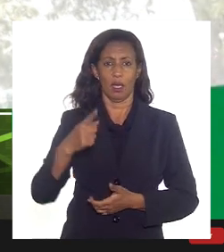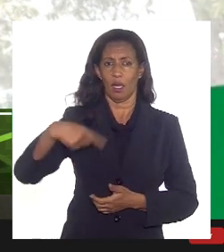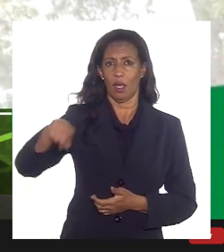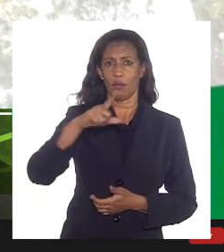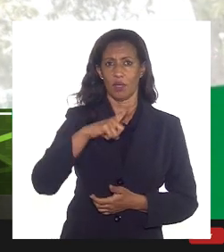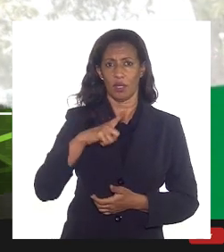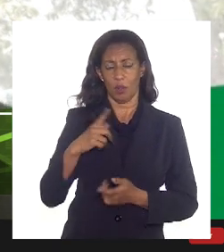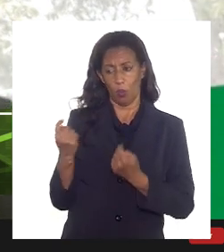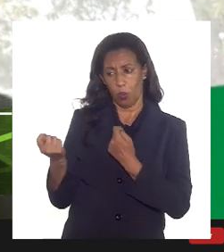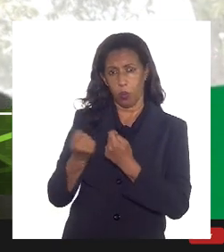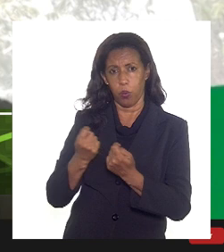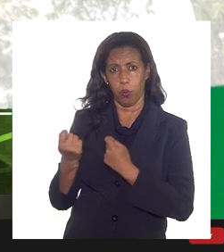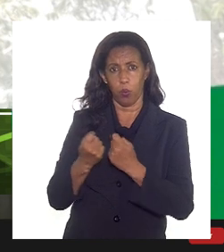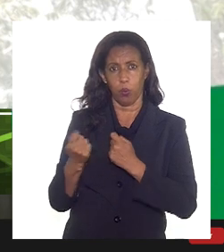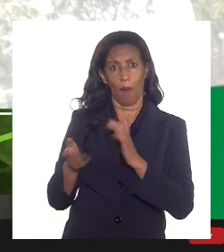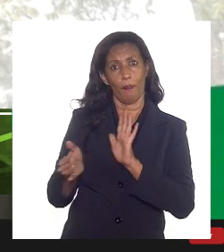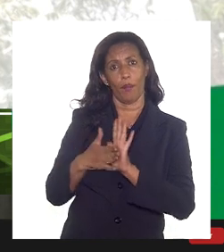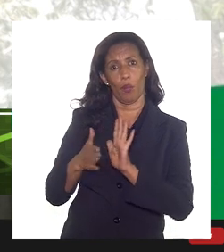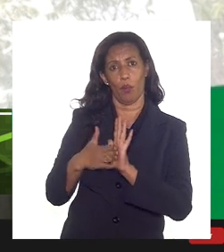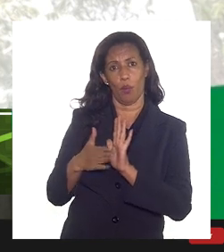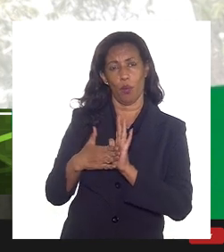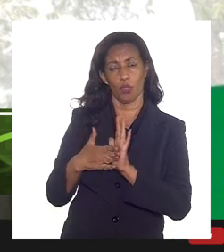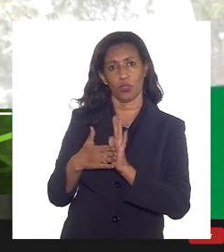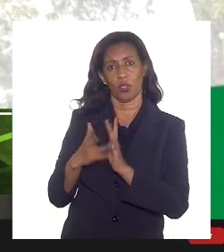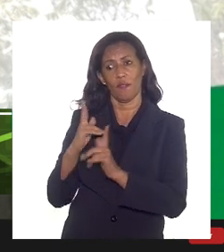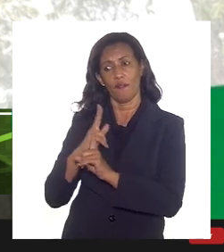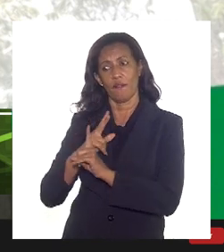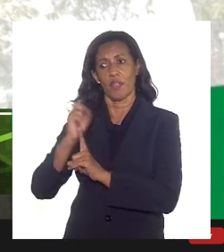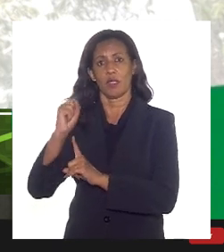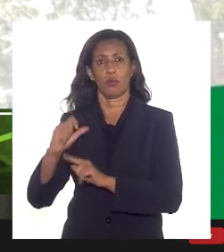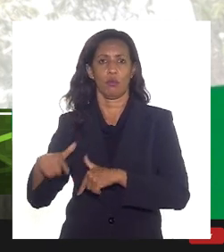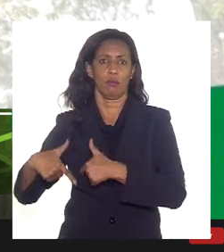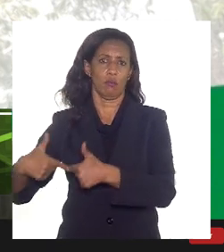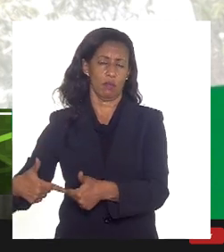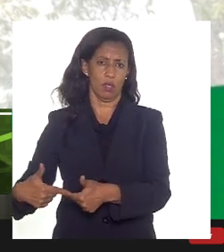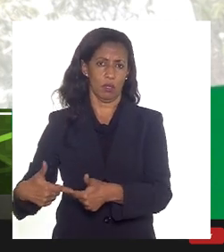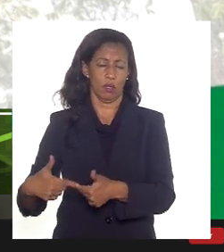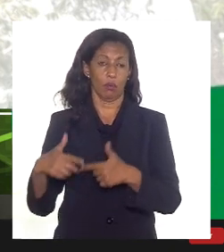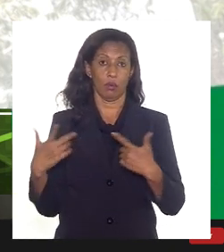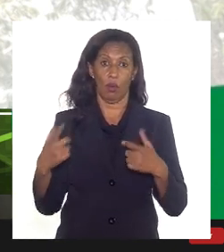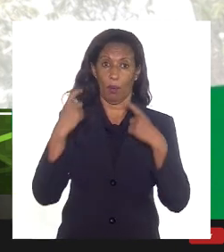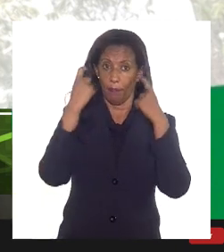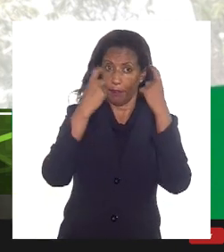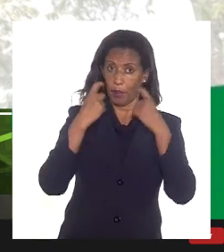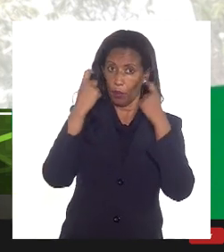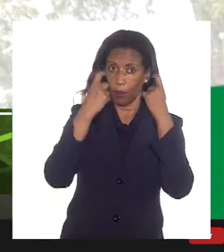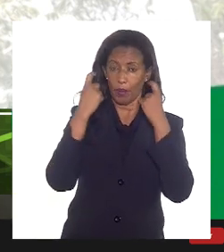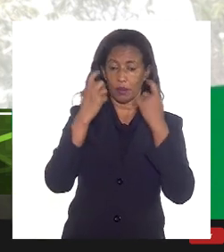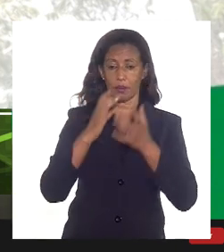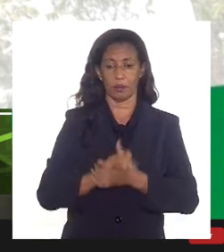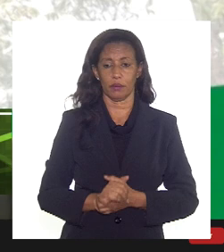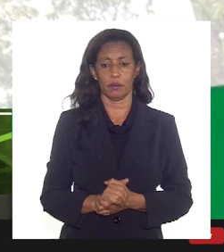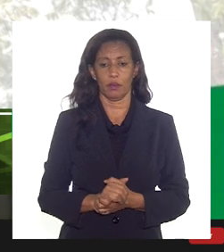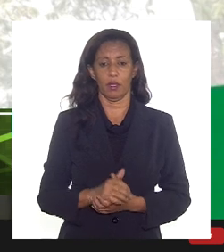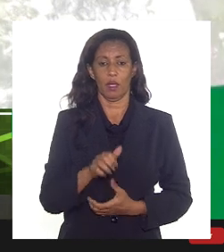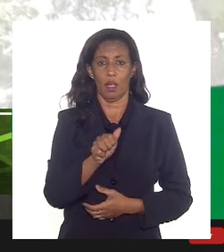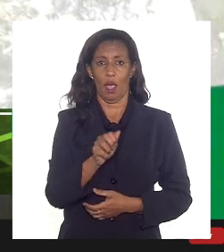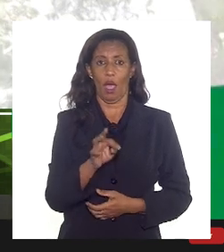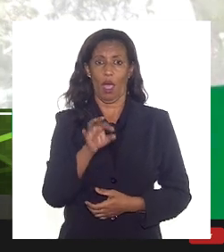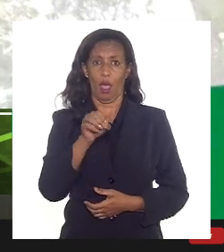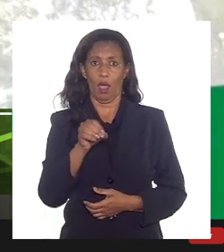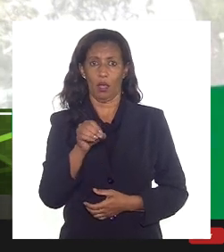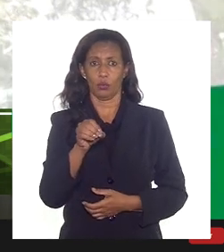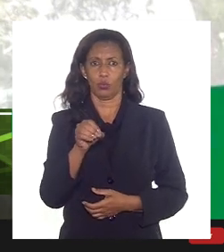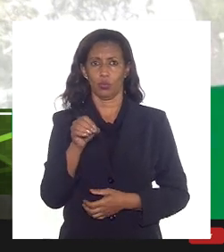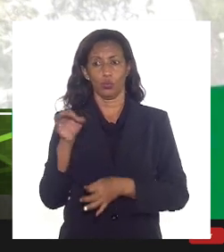economicidade e a própria proposta vencedora na ação. Então, a preocupação com relação a atos jurídicos